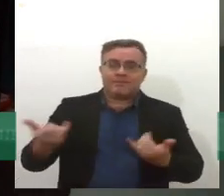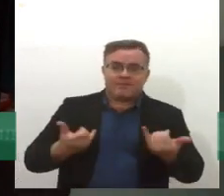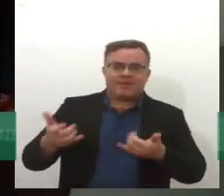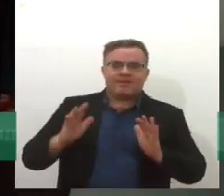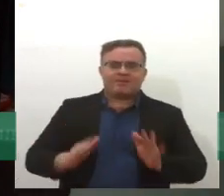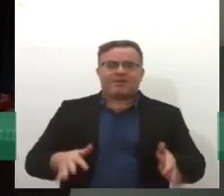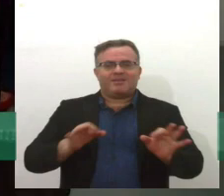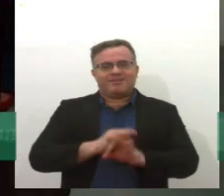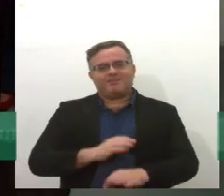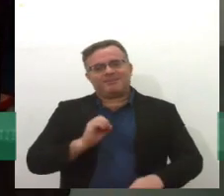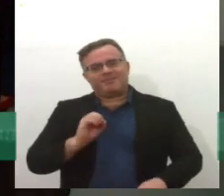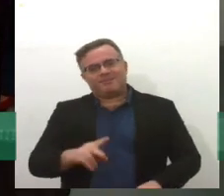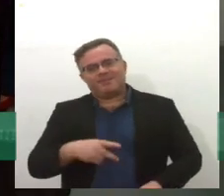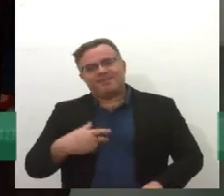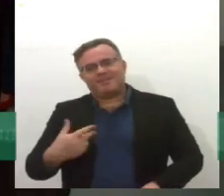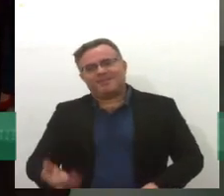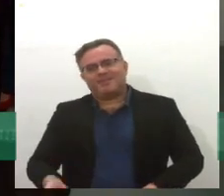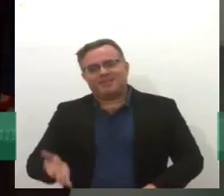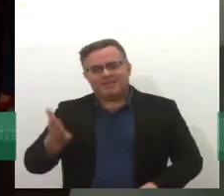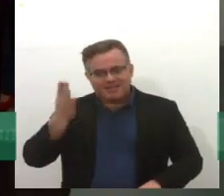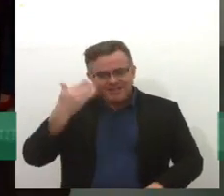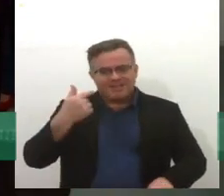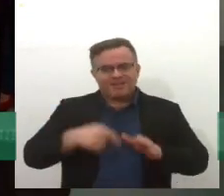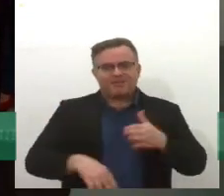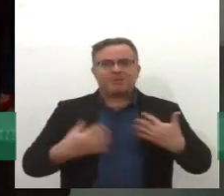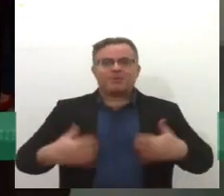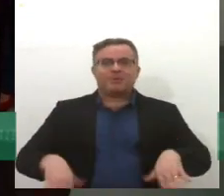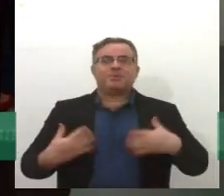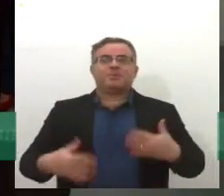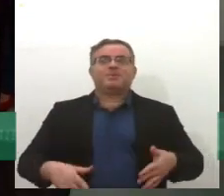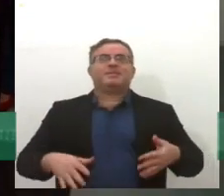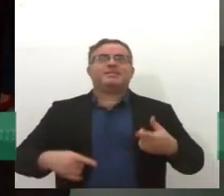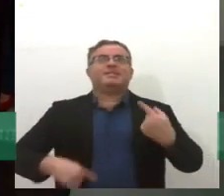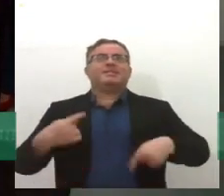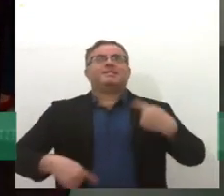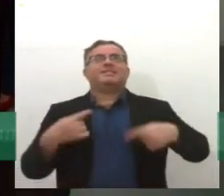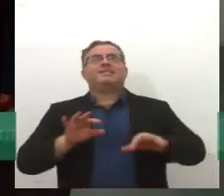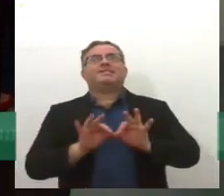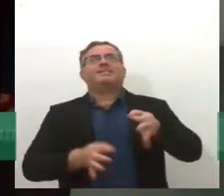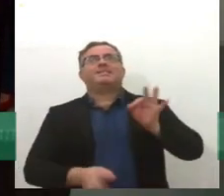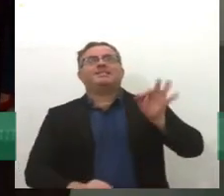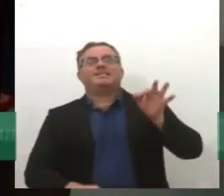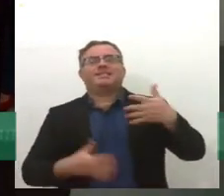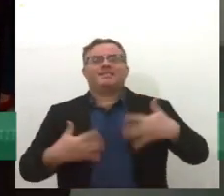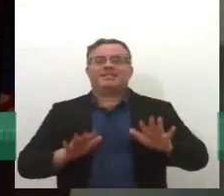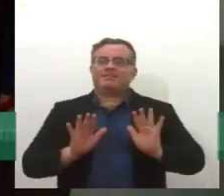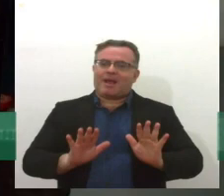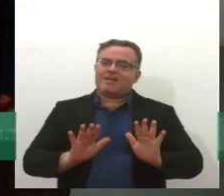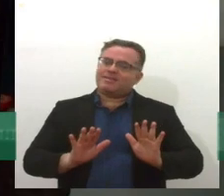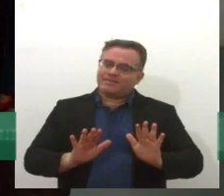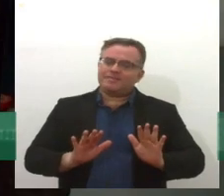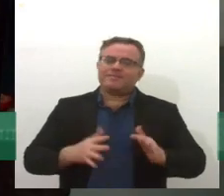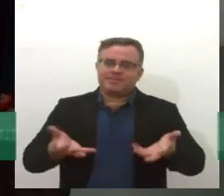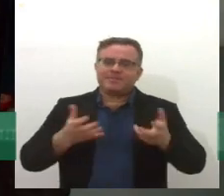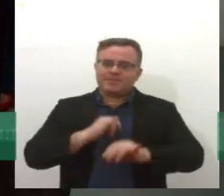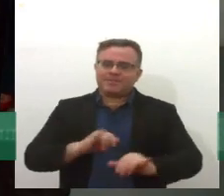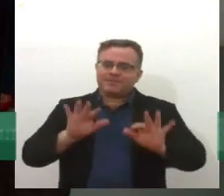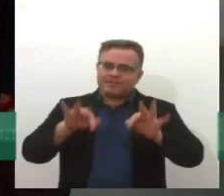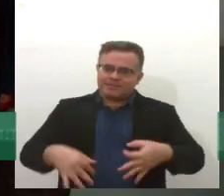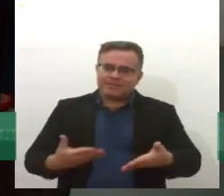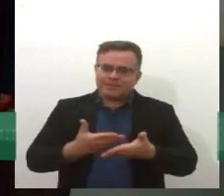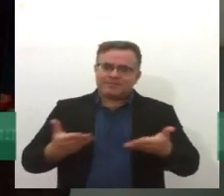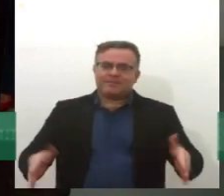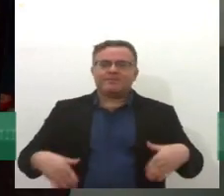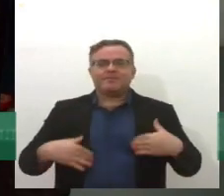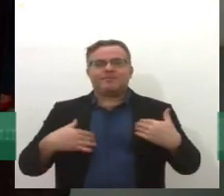avisar aqui. Sempre acontece isso aqui, a gente tem muita coisa para falar, mas eu queria finalizar com vocês.